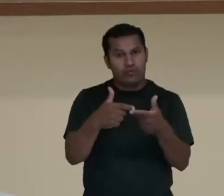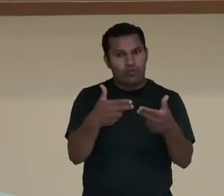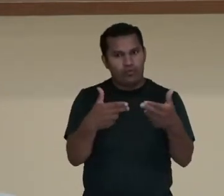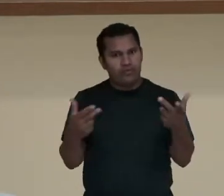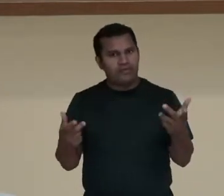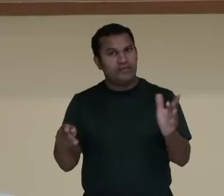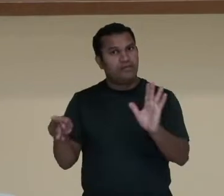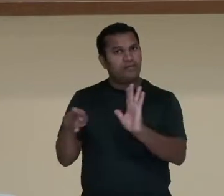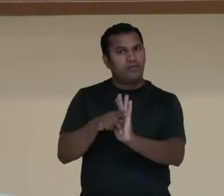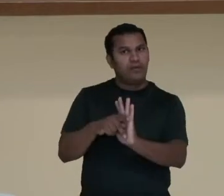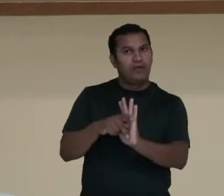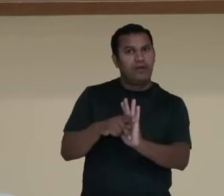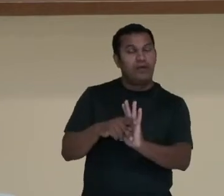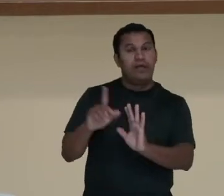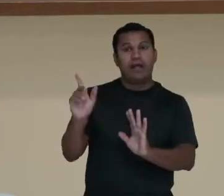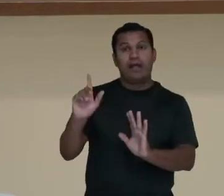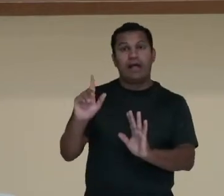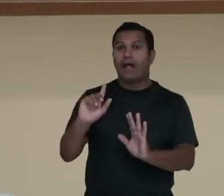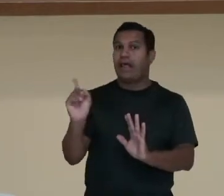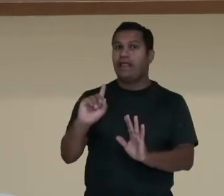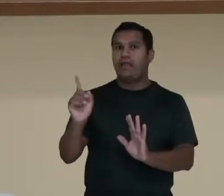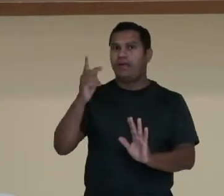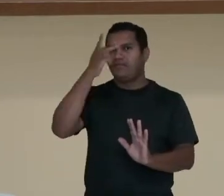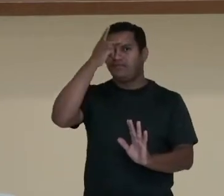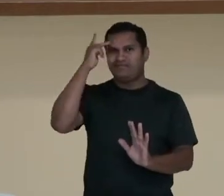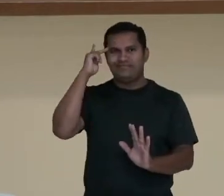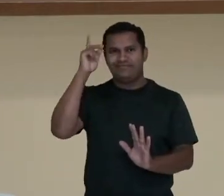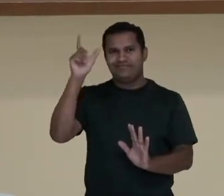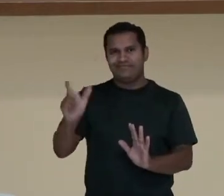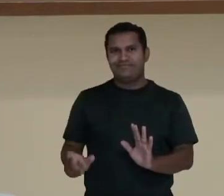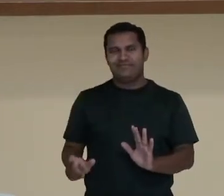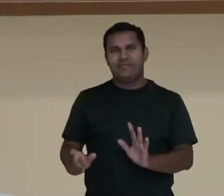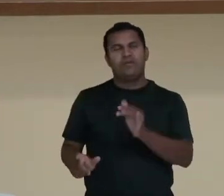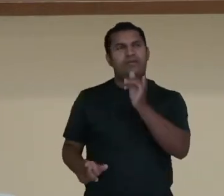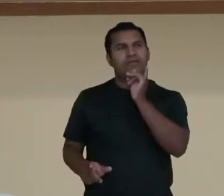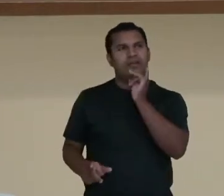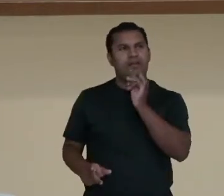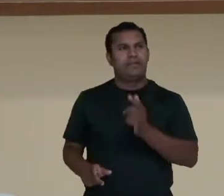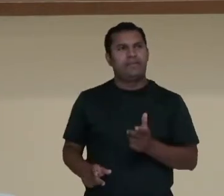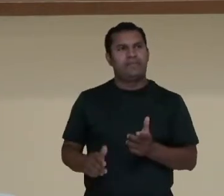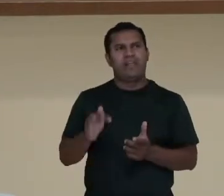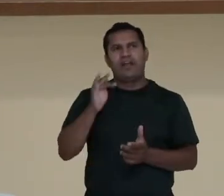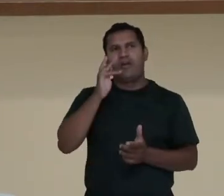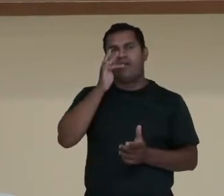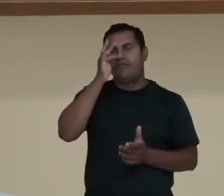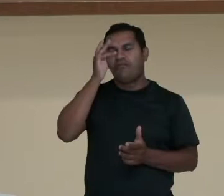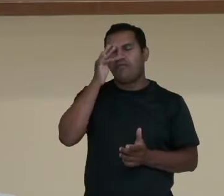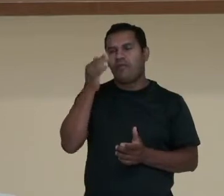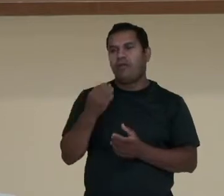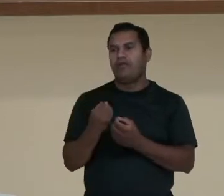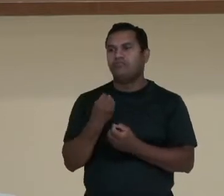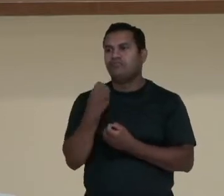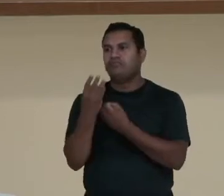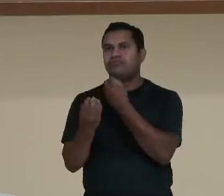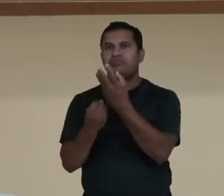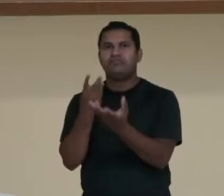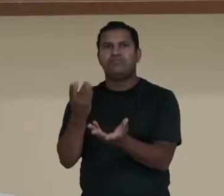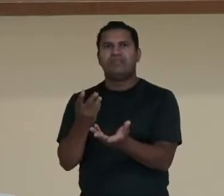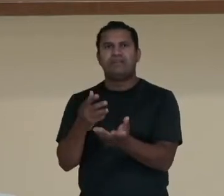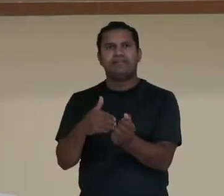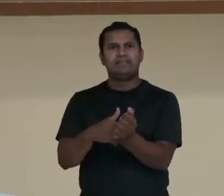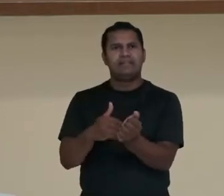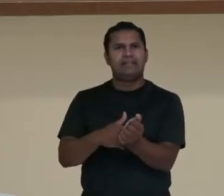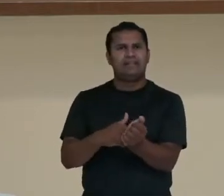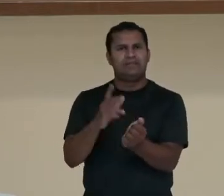dizer as folhas me contaram um segredo. Folhas não contam segredo para ninguém. O dia está alegre. Dia não fica alegre. Quem